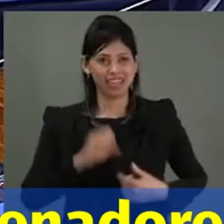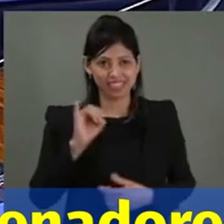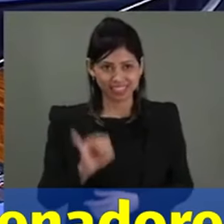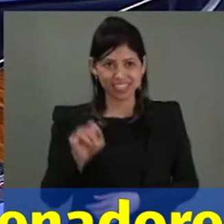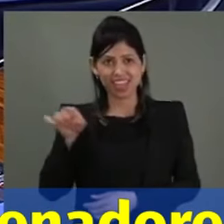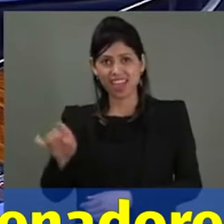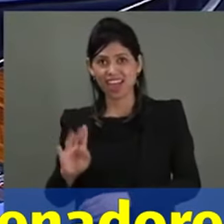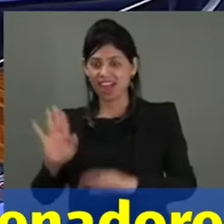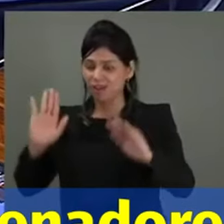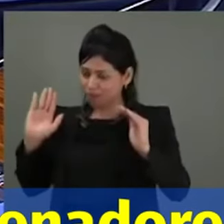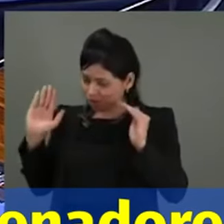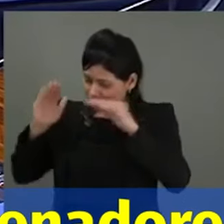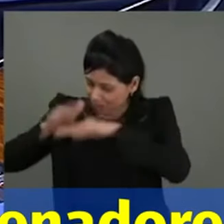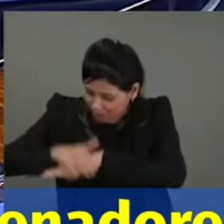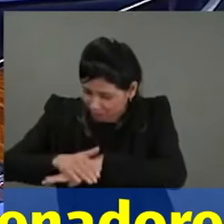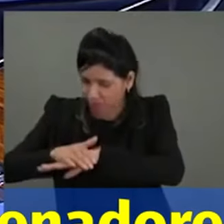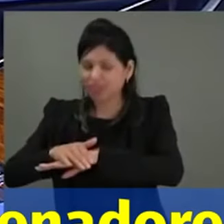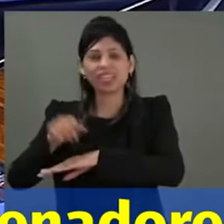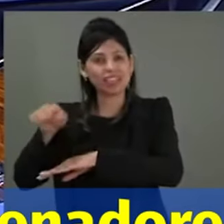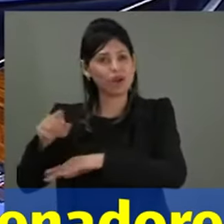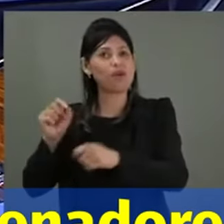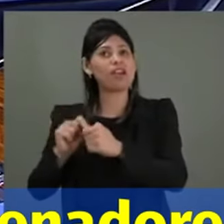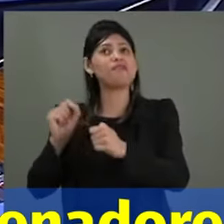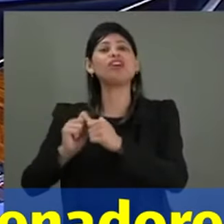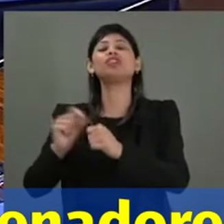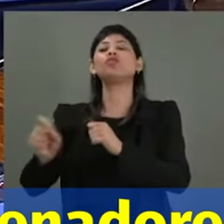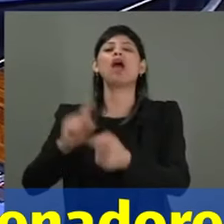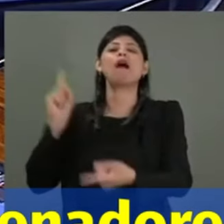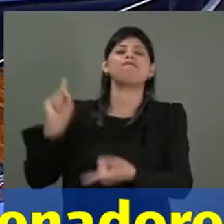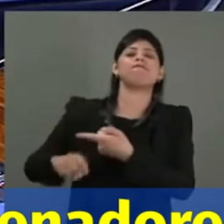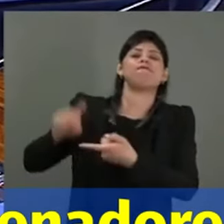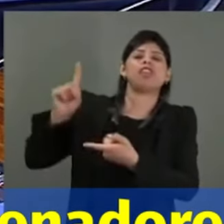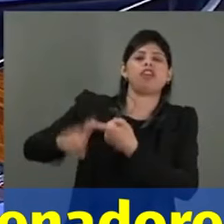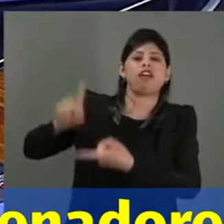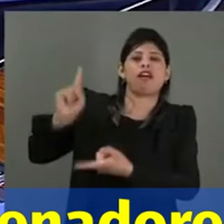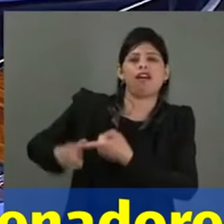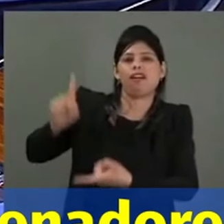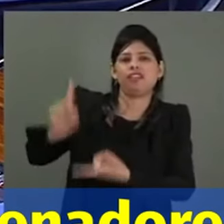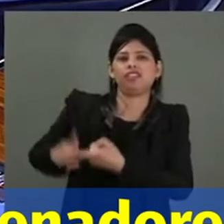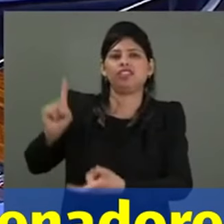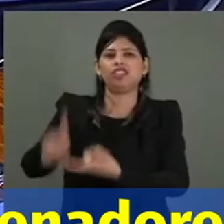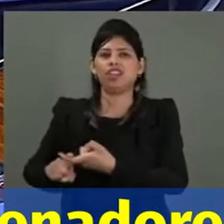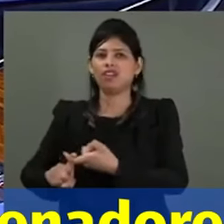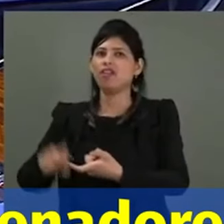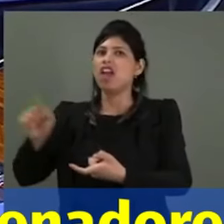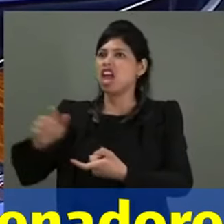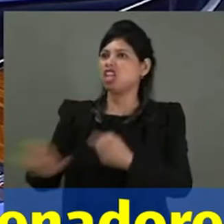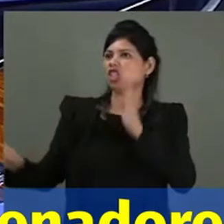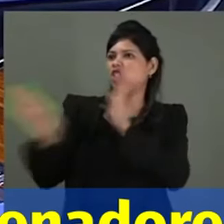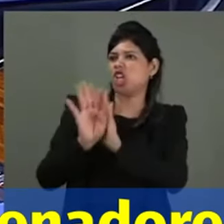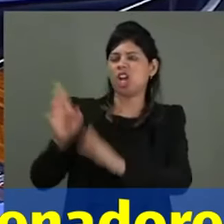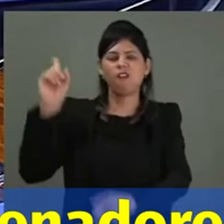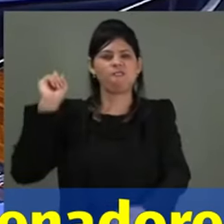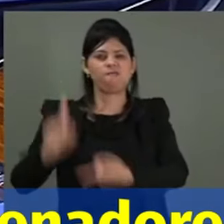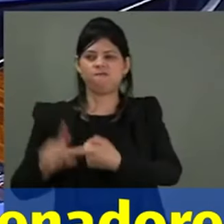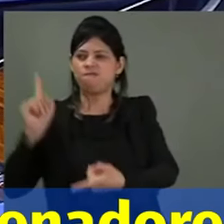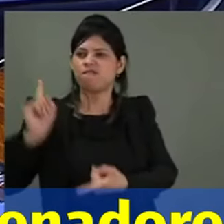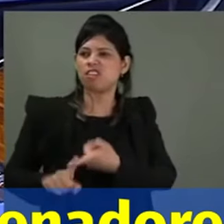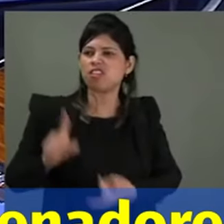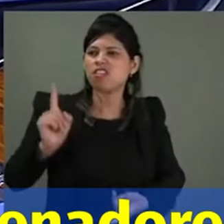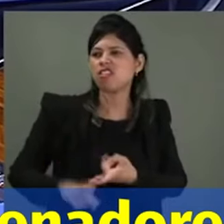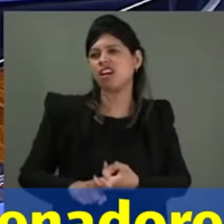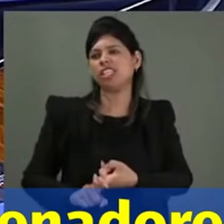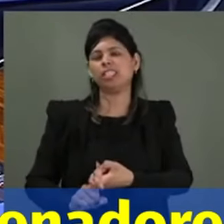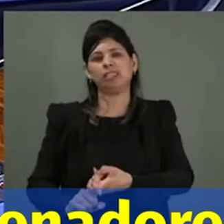amedronta, o Castro se amedronta, porque eles são ameaçadores, eles são vingativos, eles vieram para cá, são cheios de vingança, são cheios de vingança,